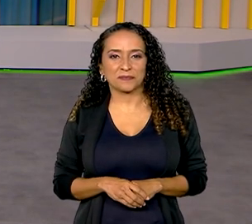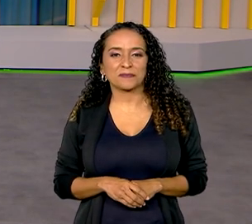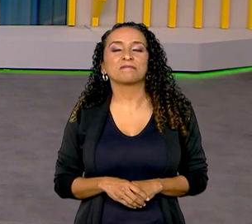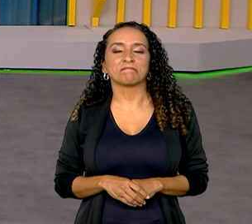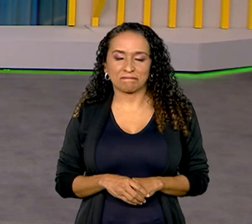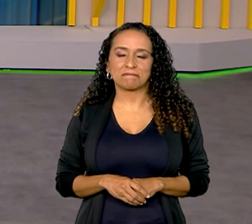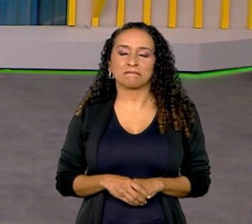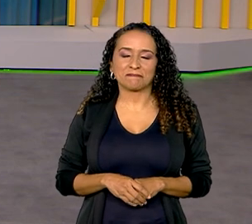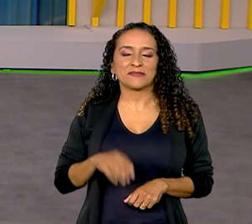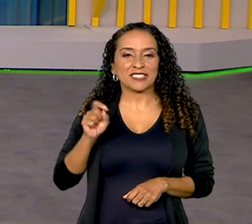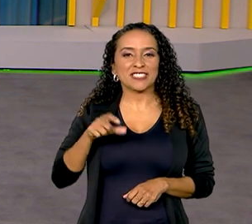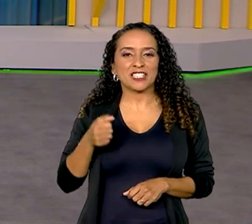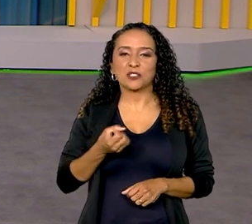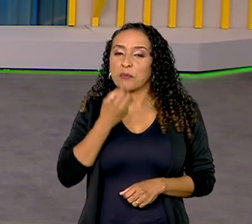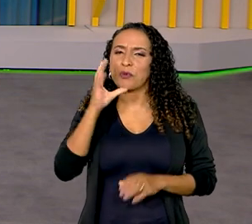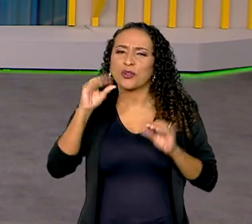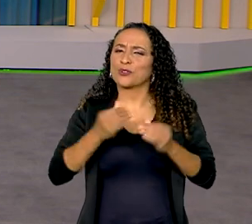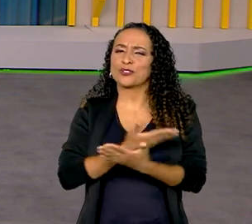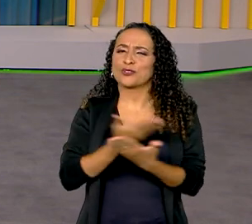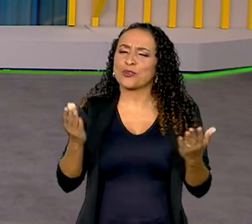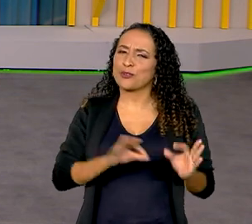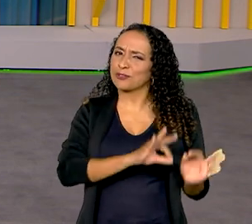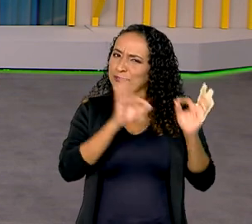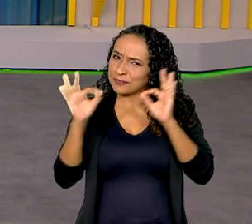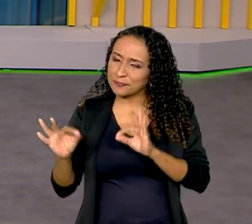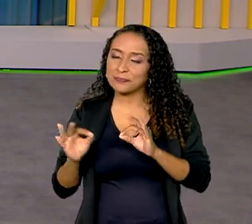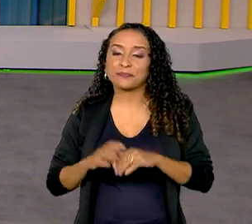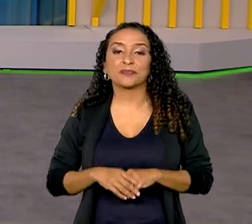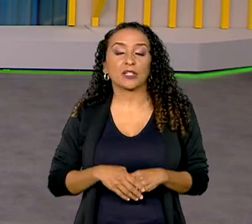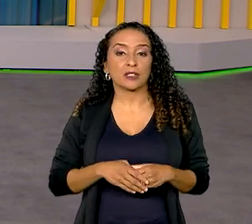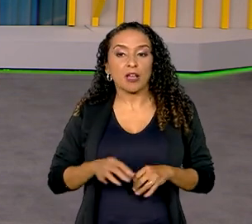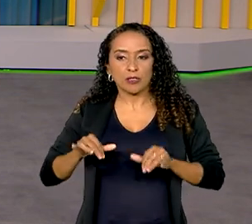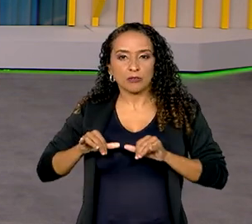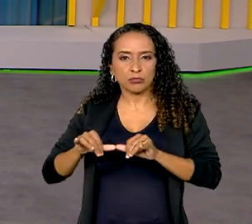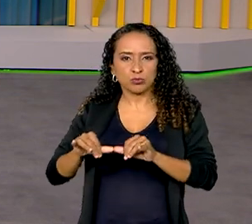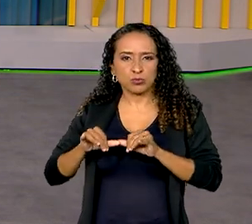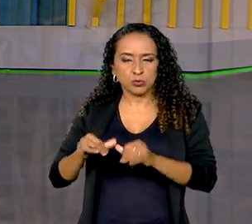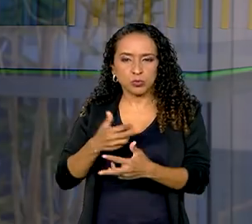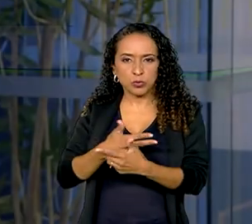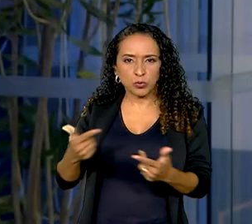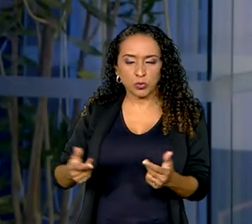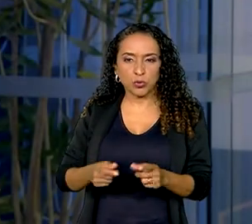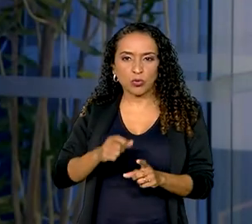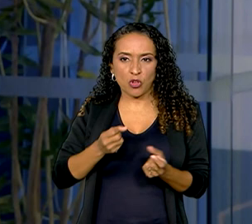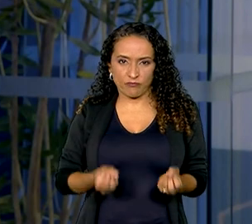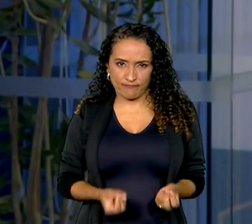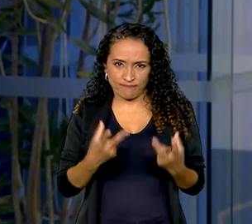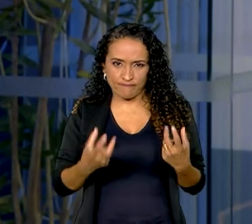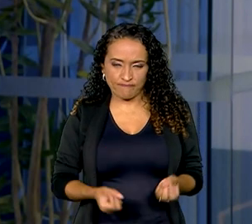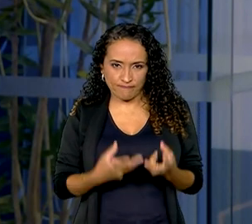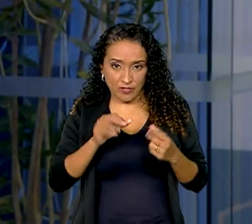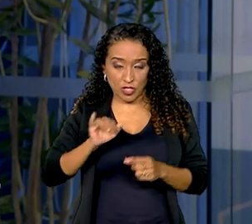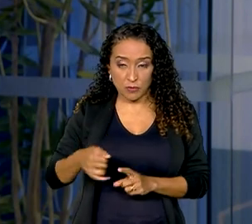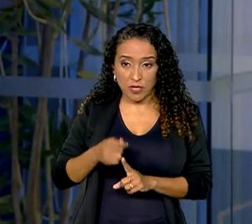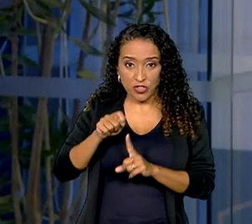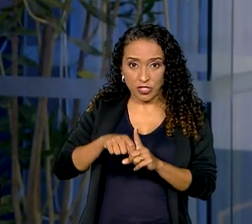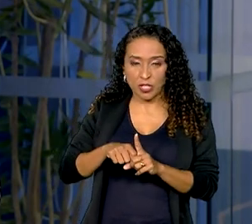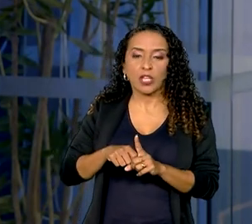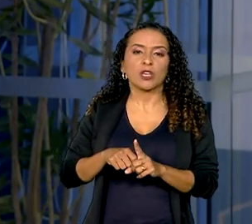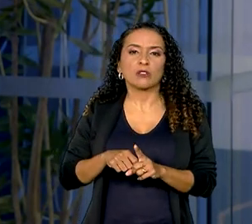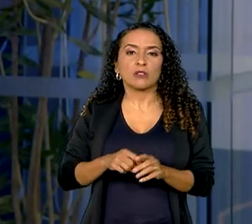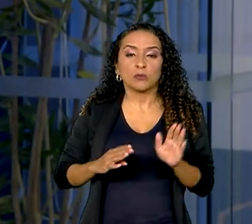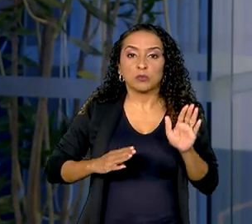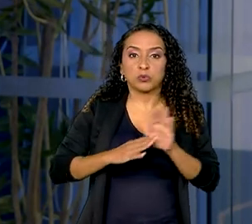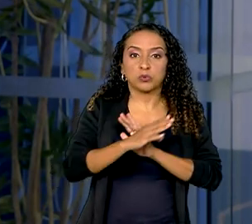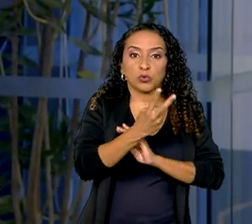Isso mesmo, Carol. Boa noite a você e todo mundo que está com a gente. O comércio em janeiro, as vendas do comércio e o varejista cresceram 2